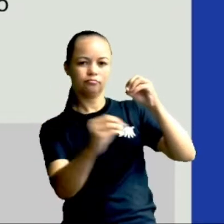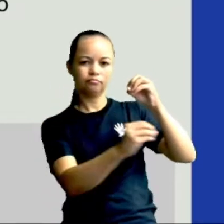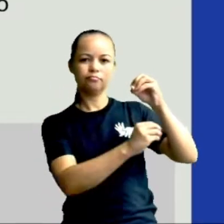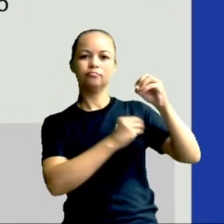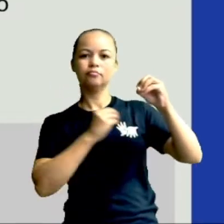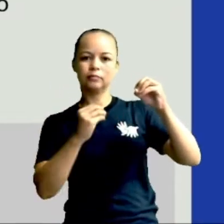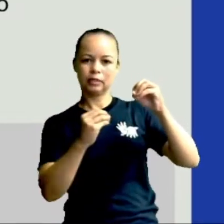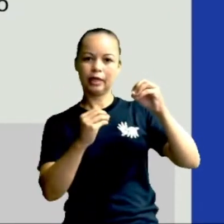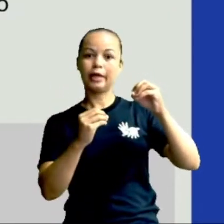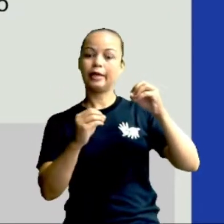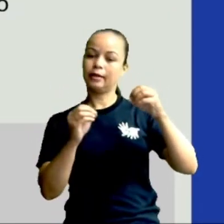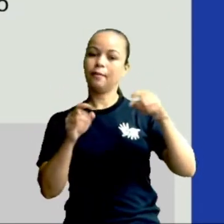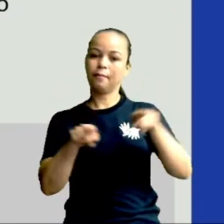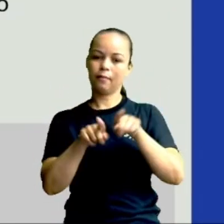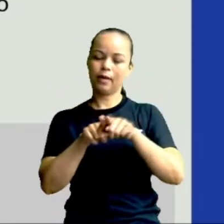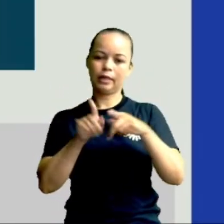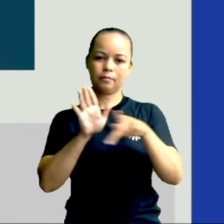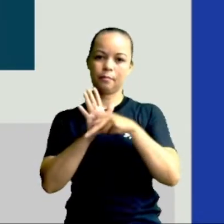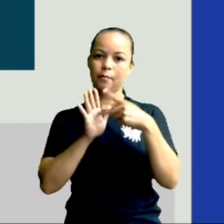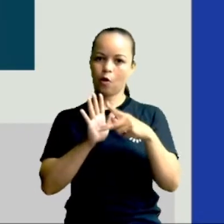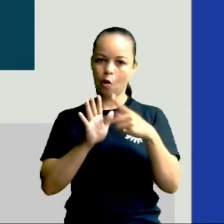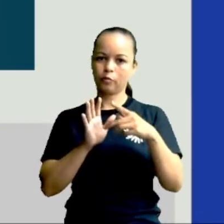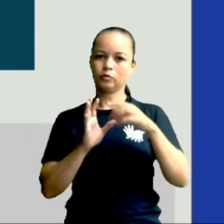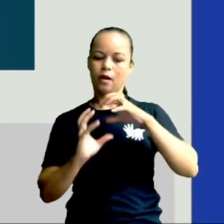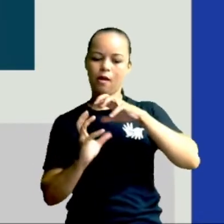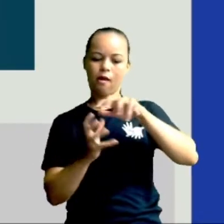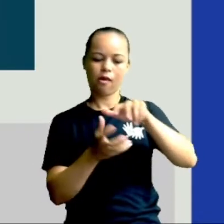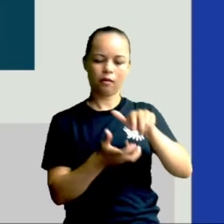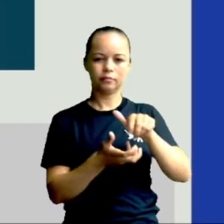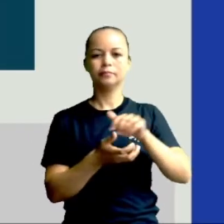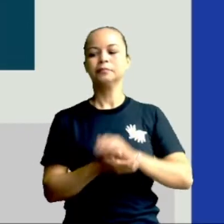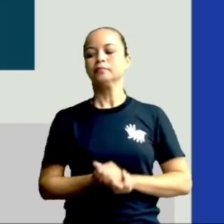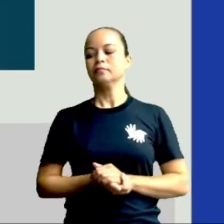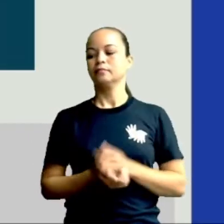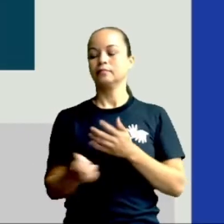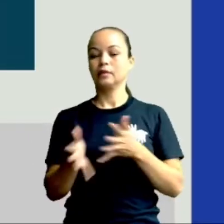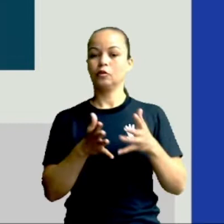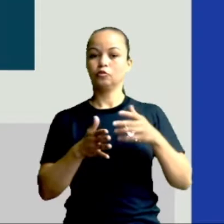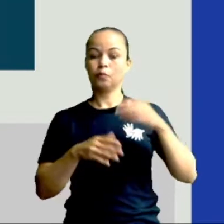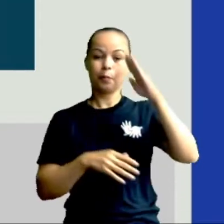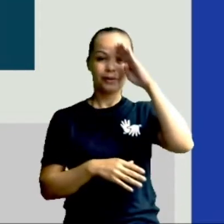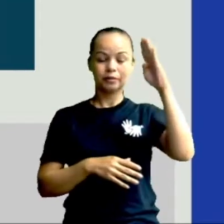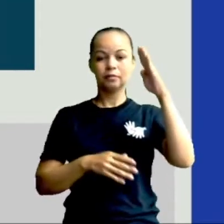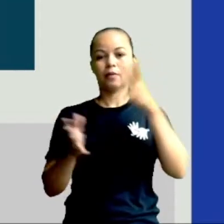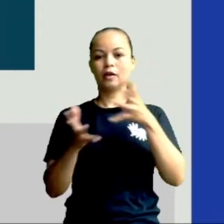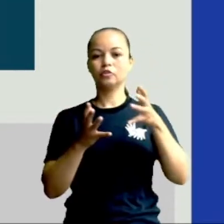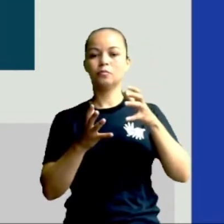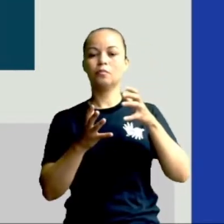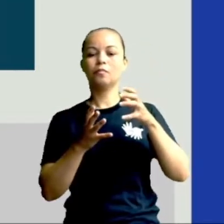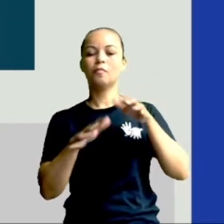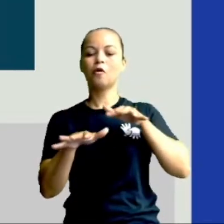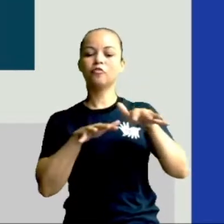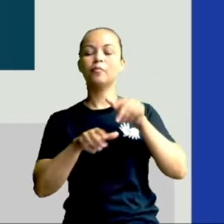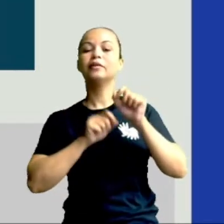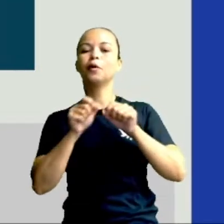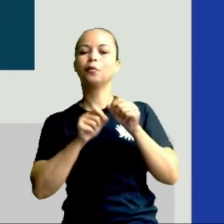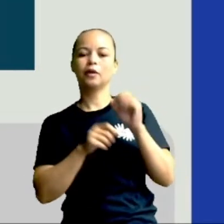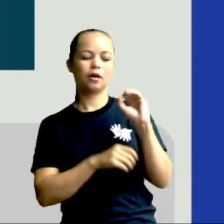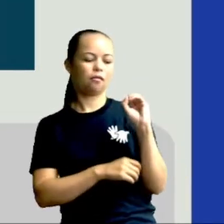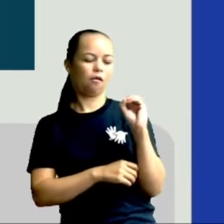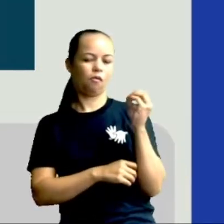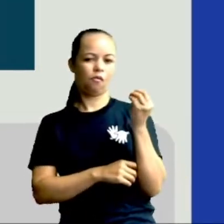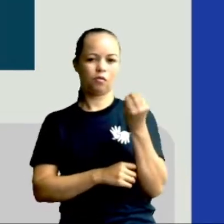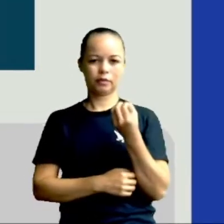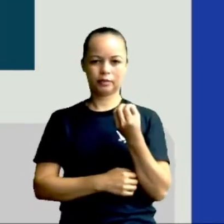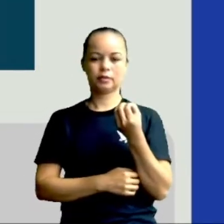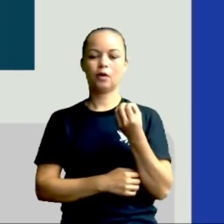dele mesmo. Certo? Os principais movimentos da Terra são a rotação e a translação.